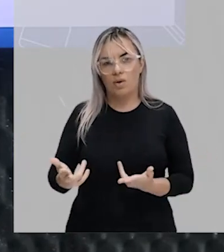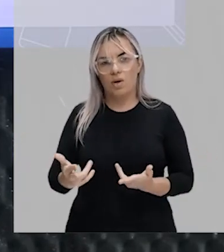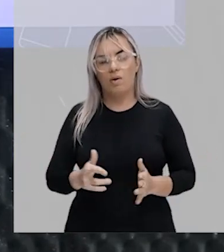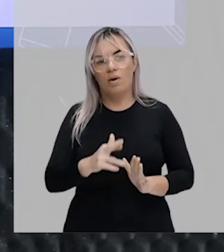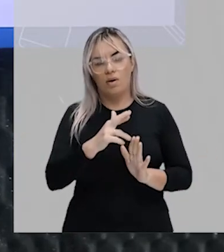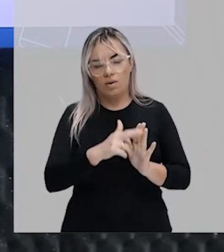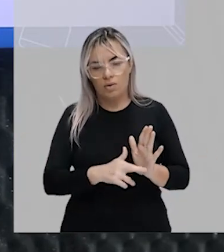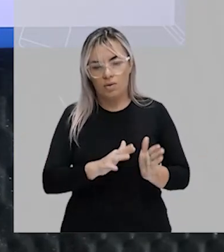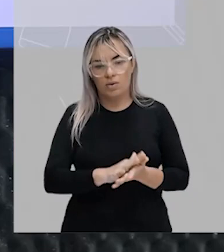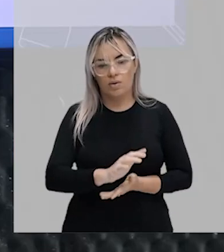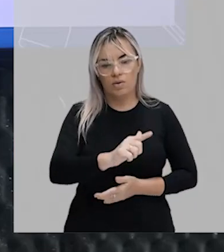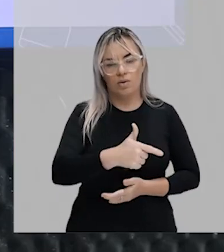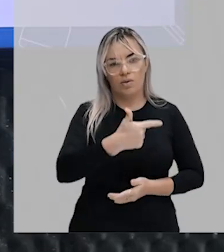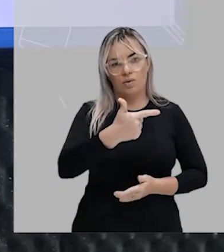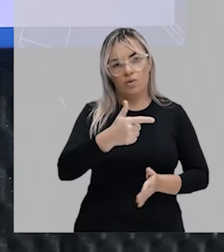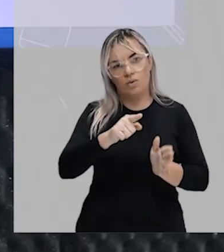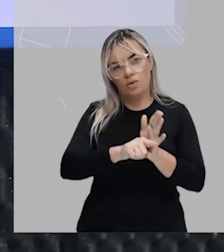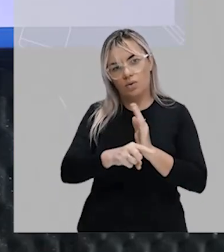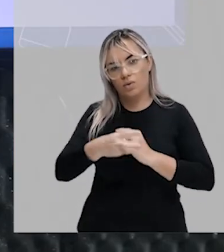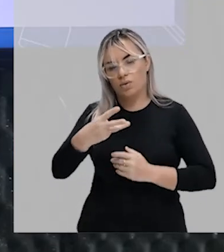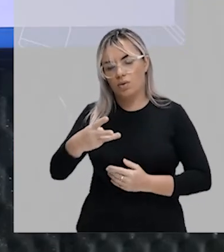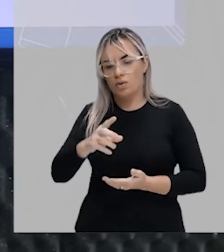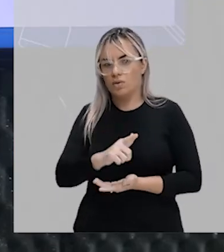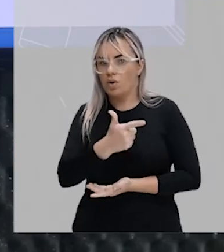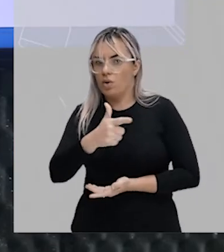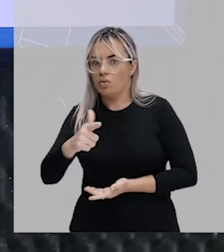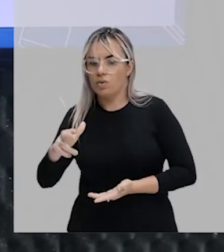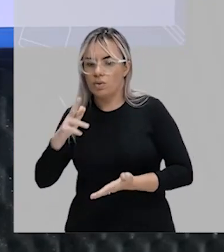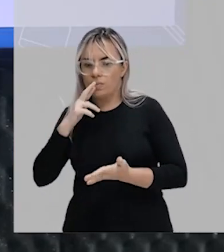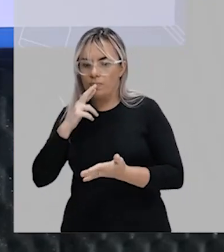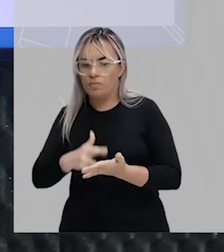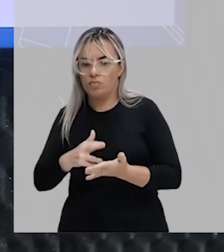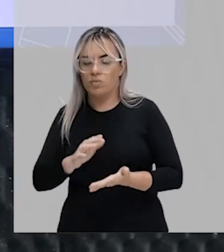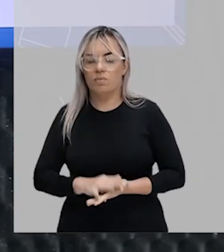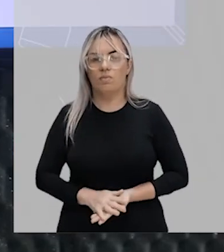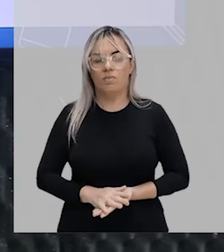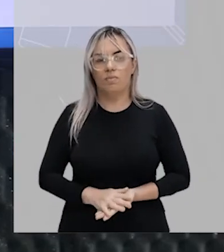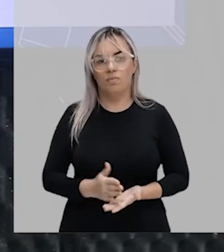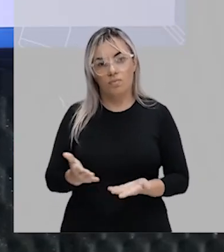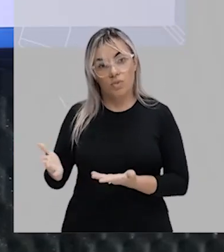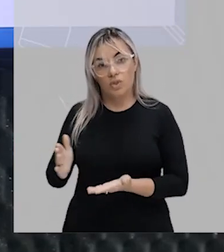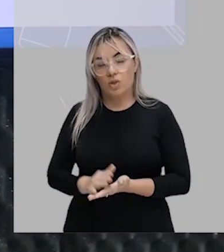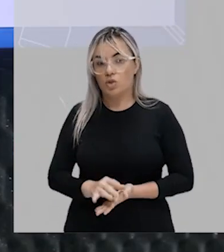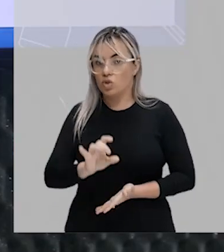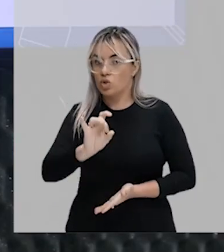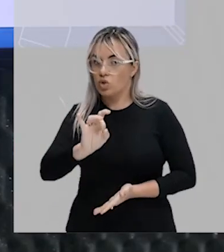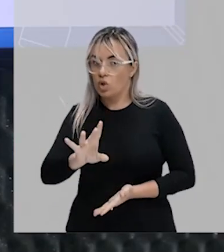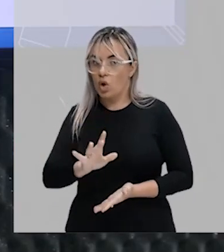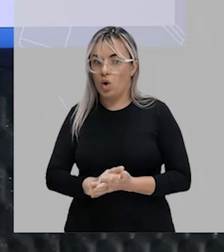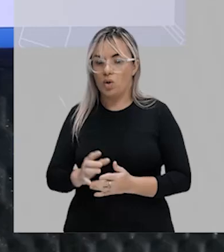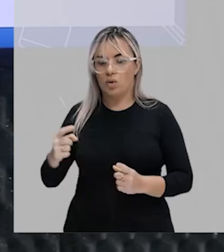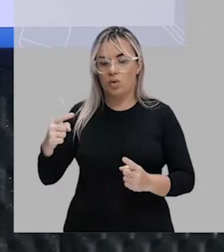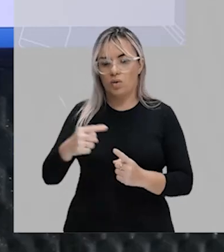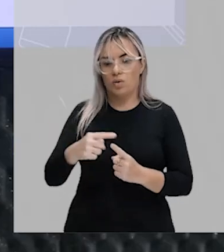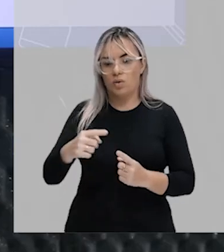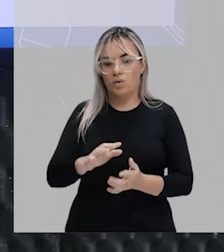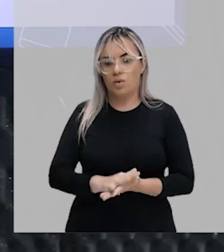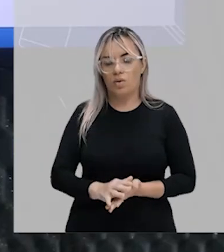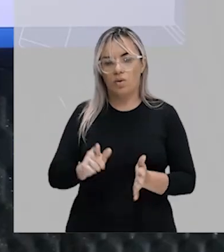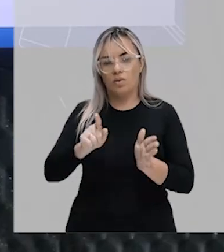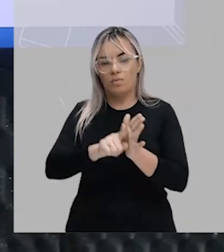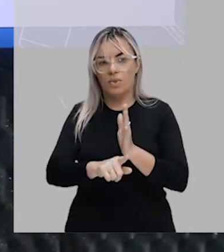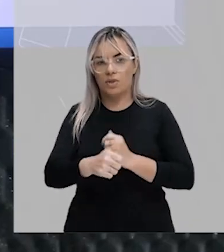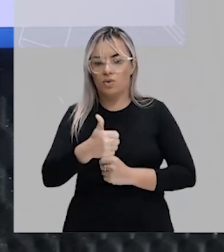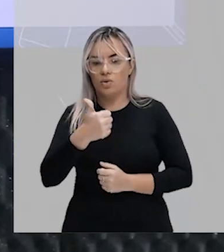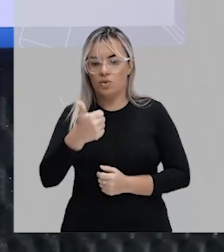3. 2 menos 3 nos naturais não tem resposta, teria nos inteiros, tá? O menos 1, que é o resultado, ele não